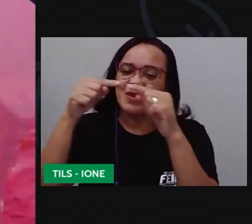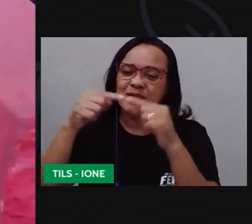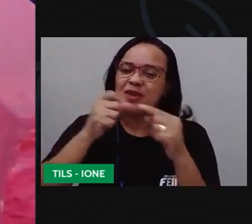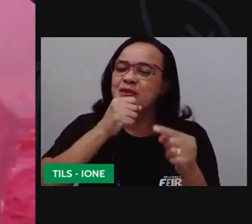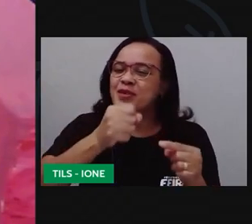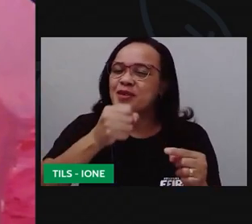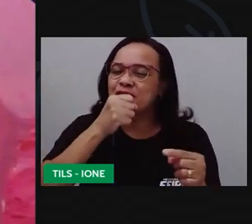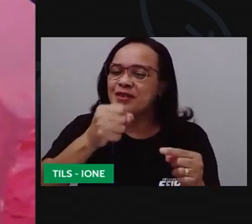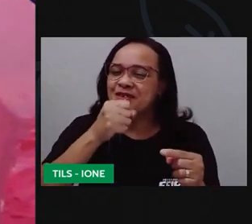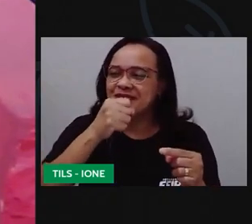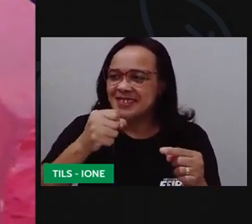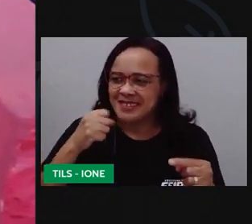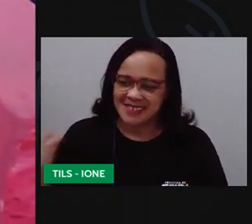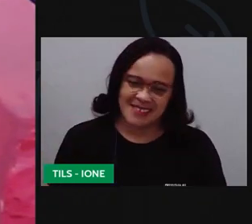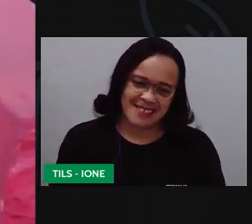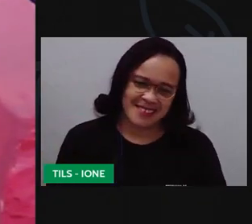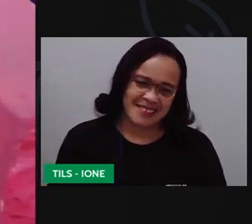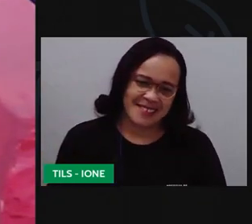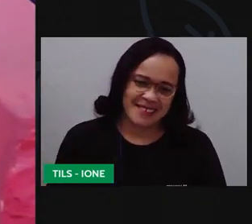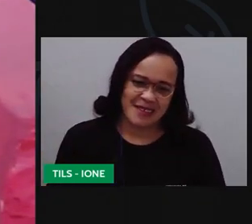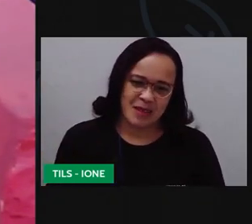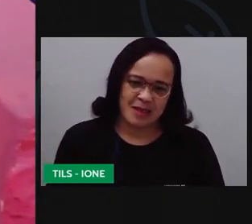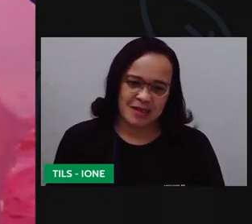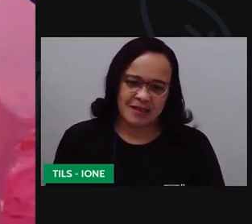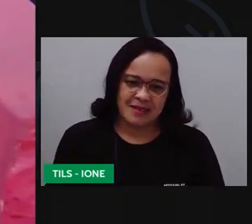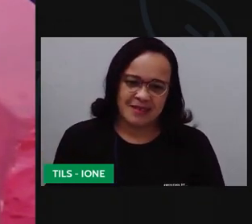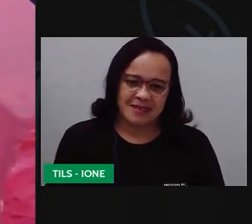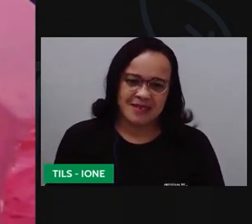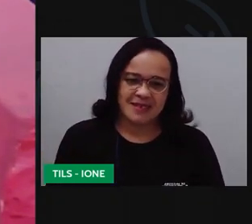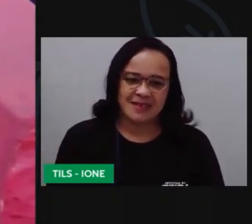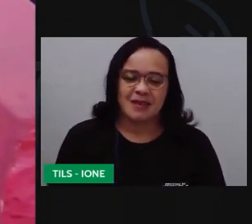pronto aí aqui né eu posso